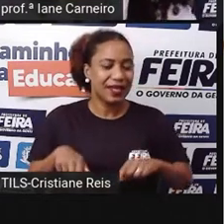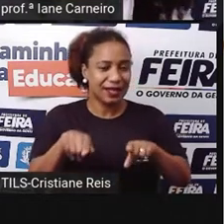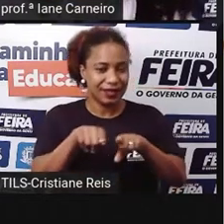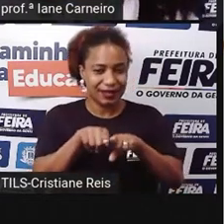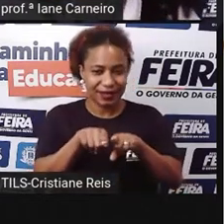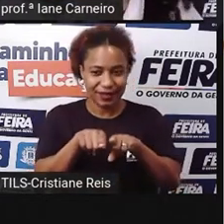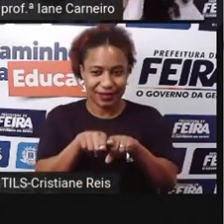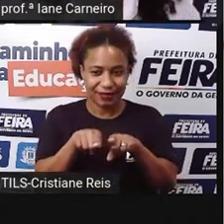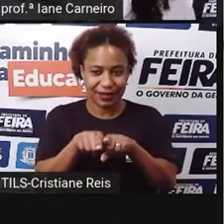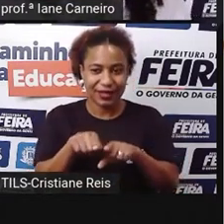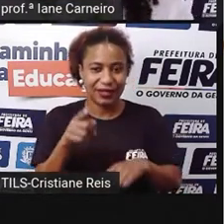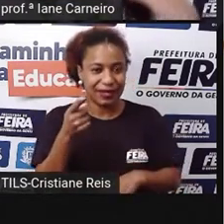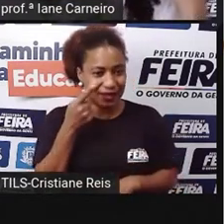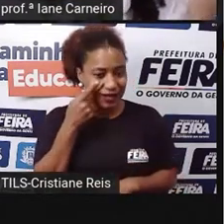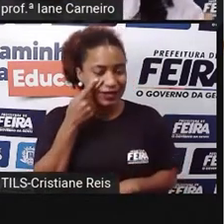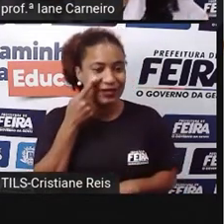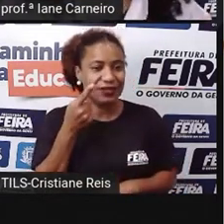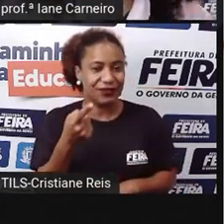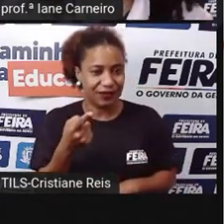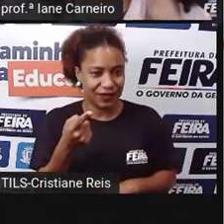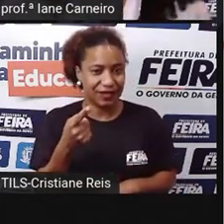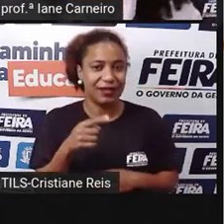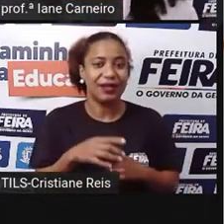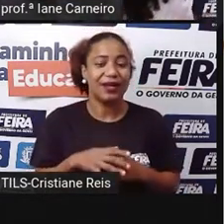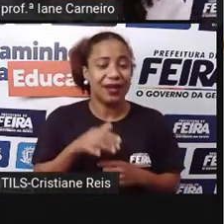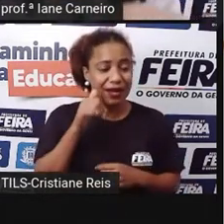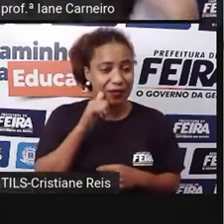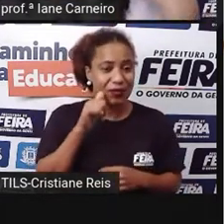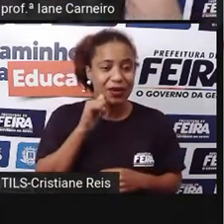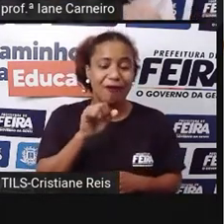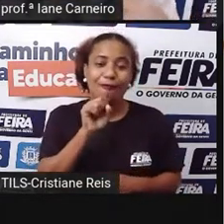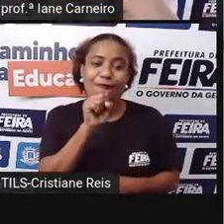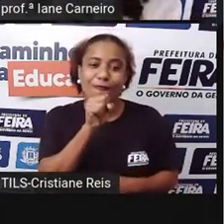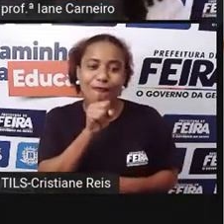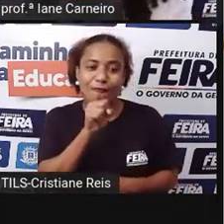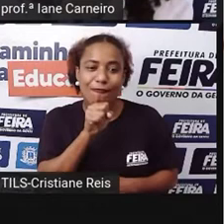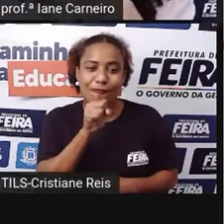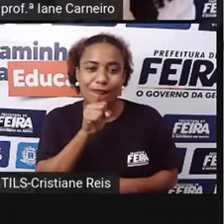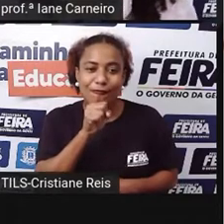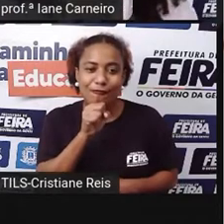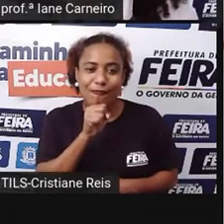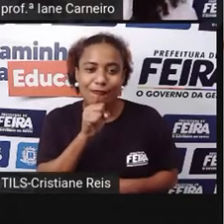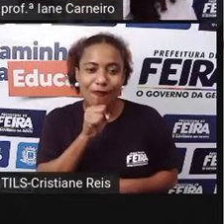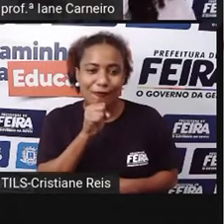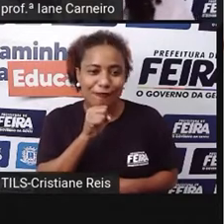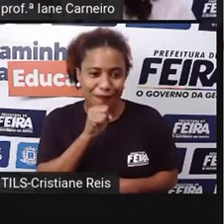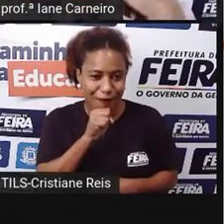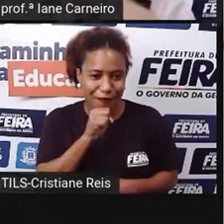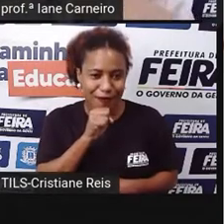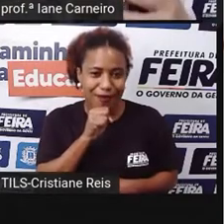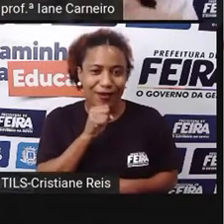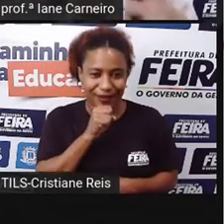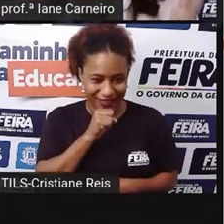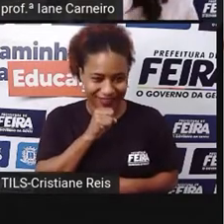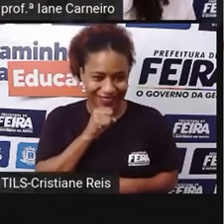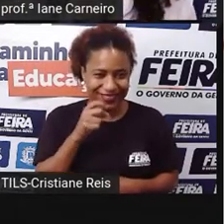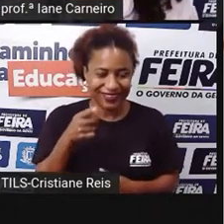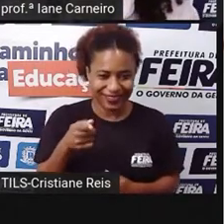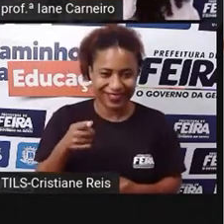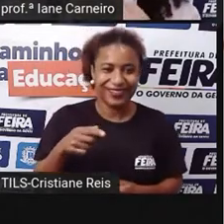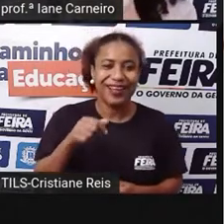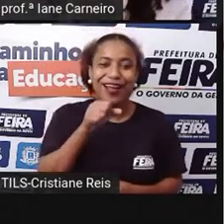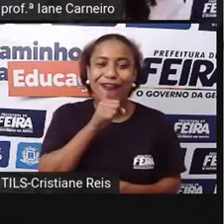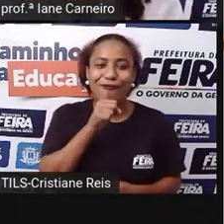da vovó, no Chapeuzinho da mamãe, a mamãe não está aqui, mas a vovó é uma figura muito marcante, porque é ela aí que